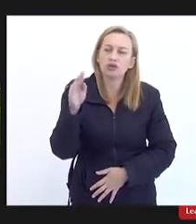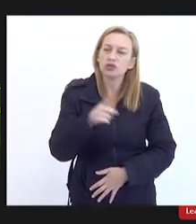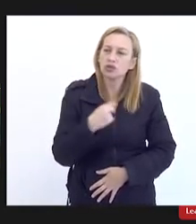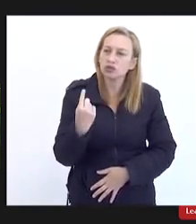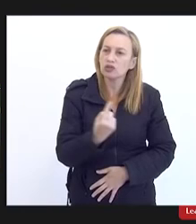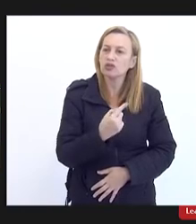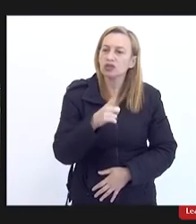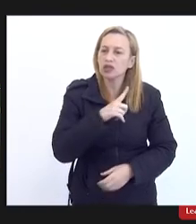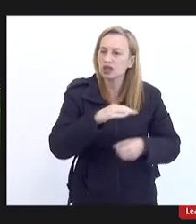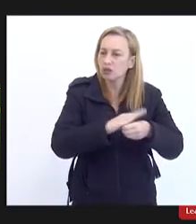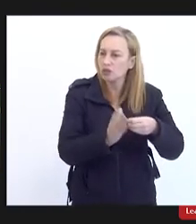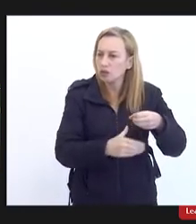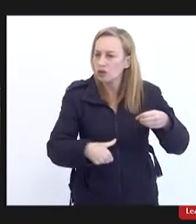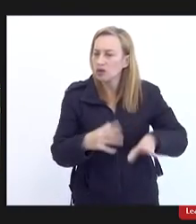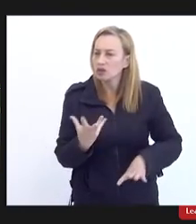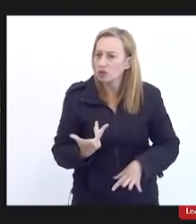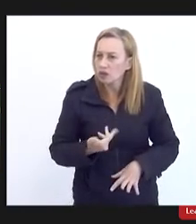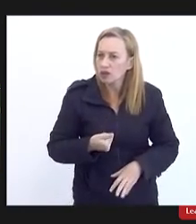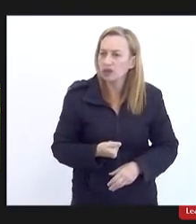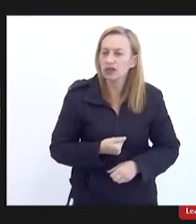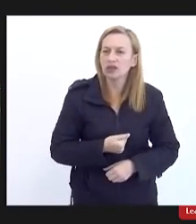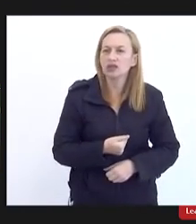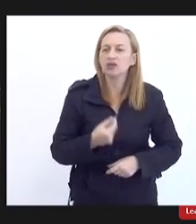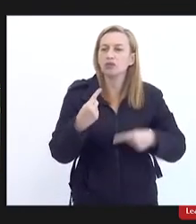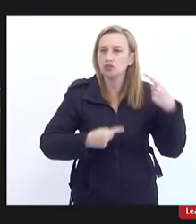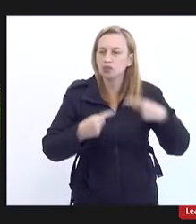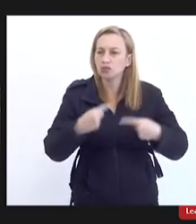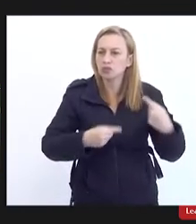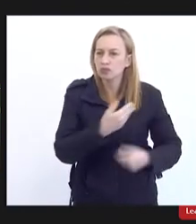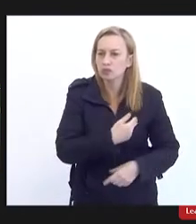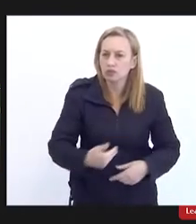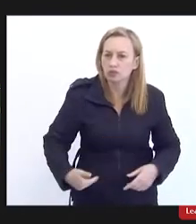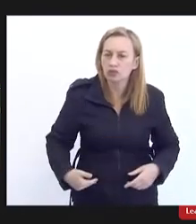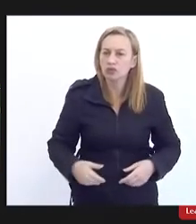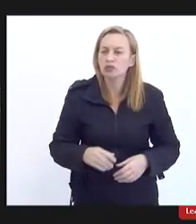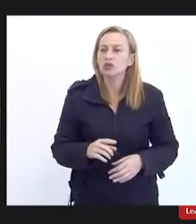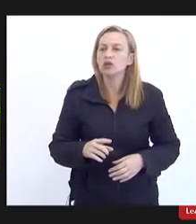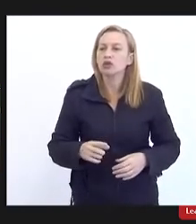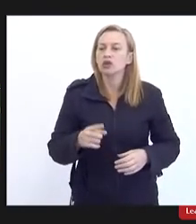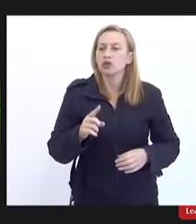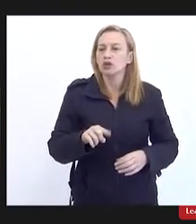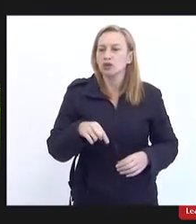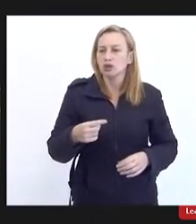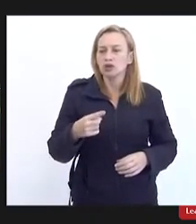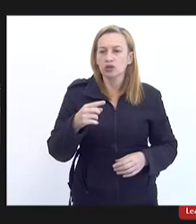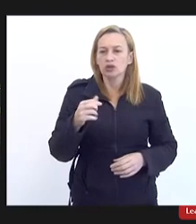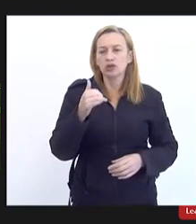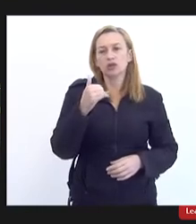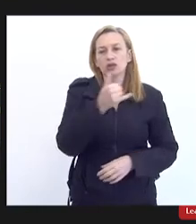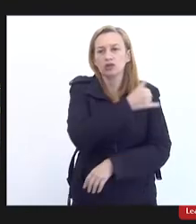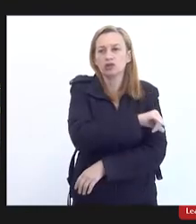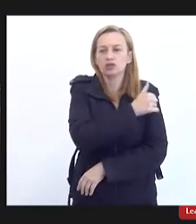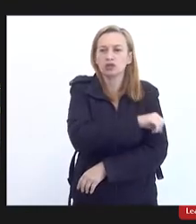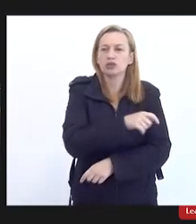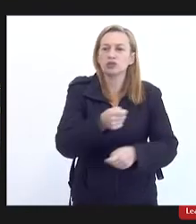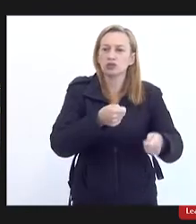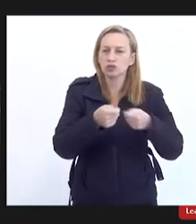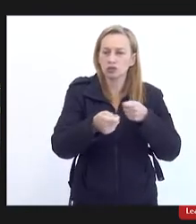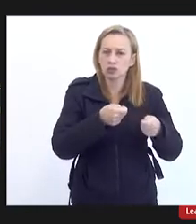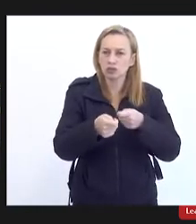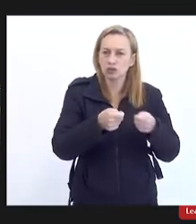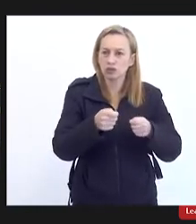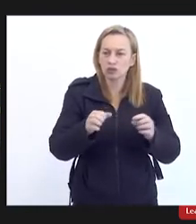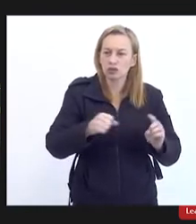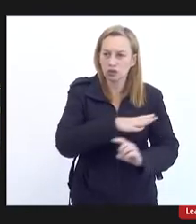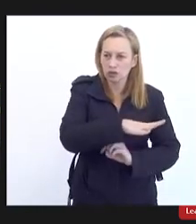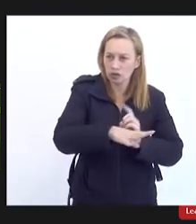gente tenha um saneamento adequado nós temos políticas públicas que até na população do Rio de Janeiro que haja participação e controle social que